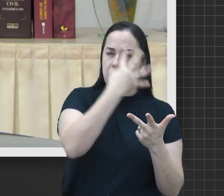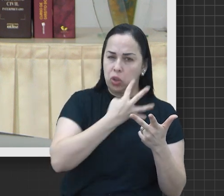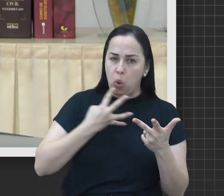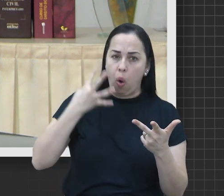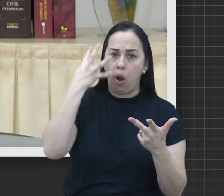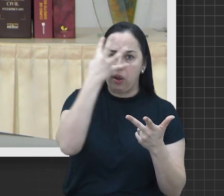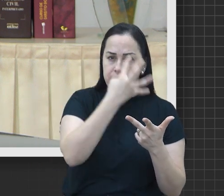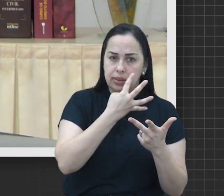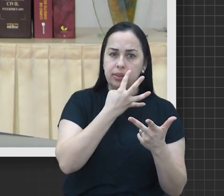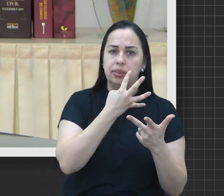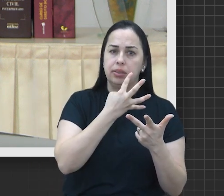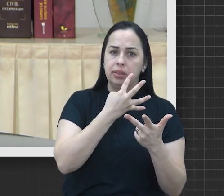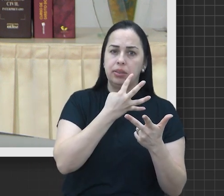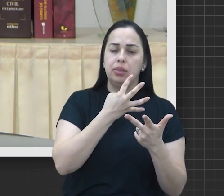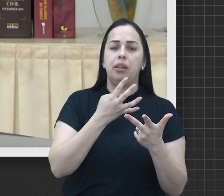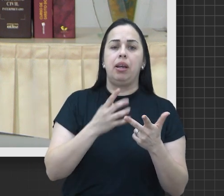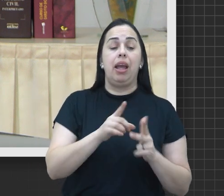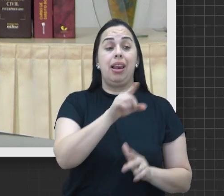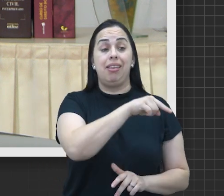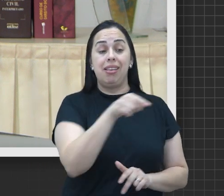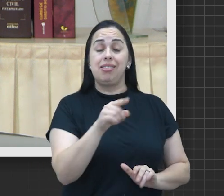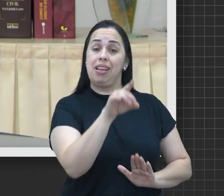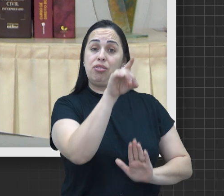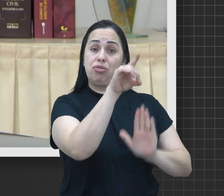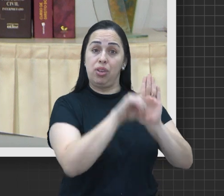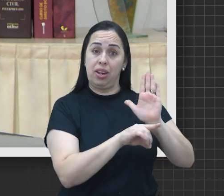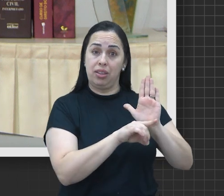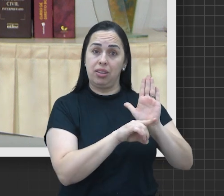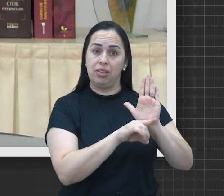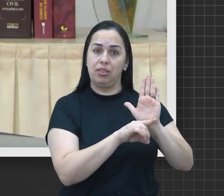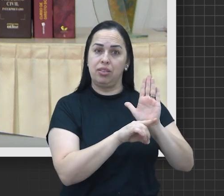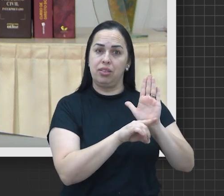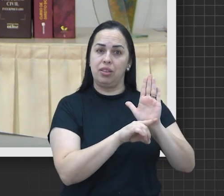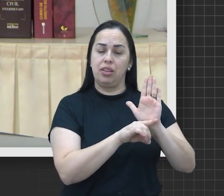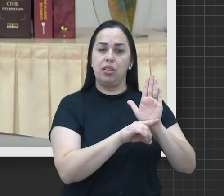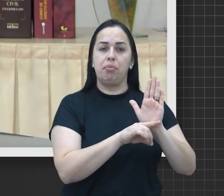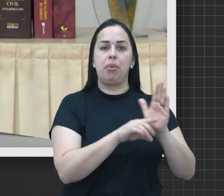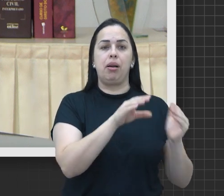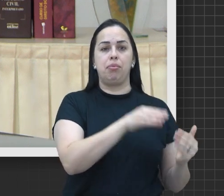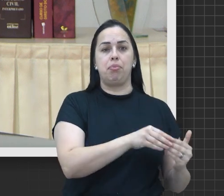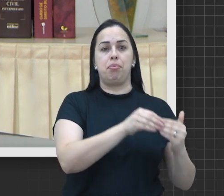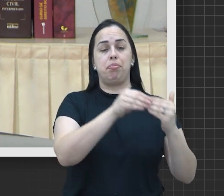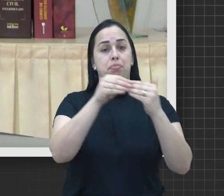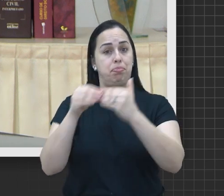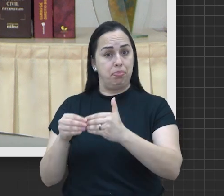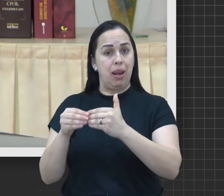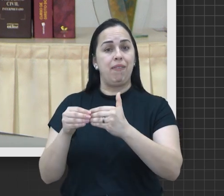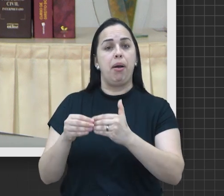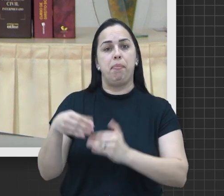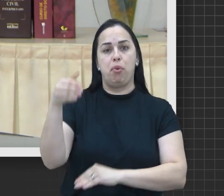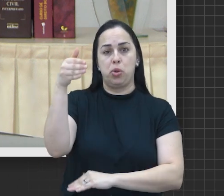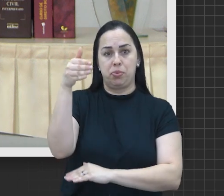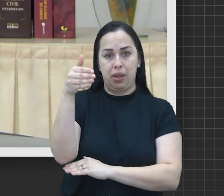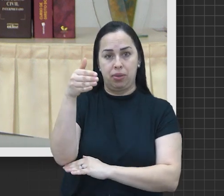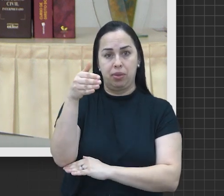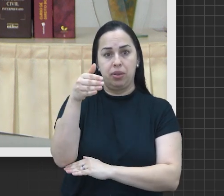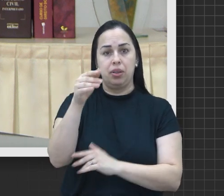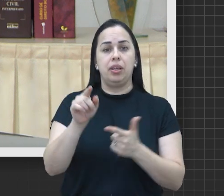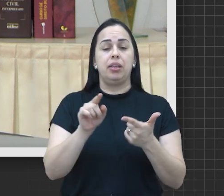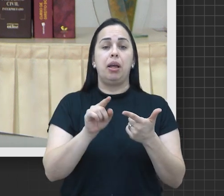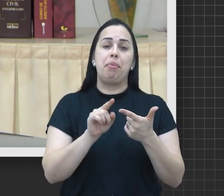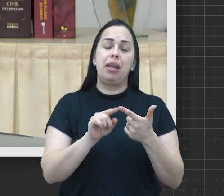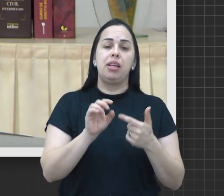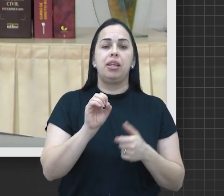até a quarta hora, há o direito desses consumidores, tanto de serem deslocados para uma hospedagem,